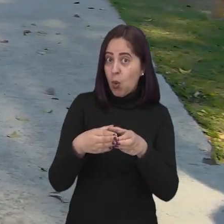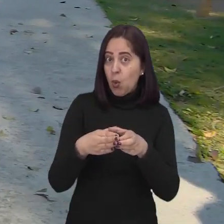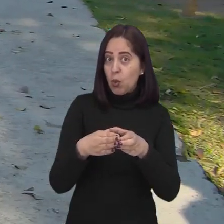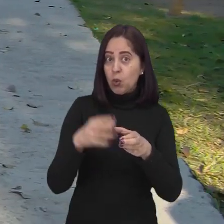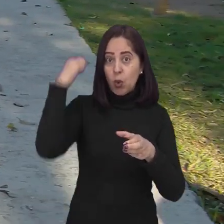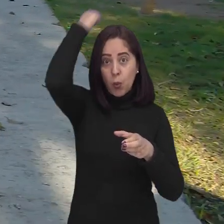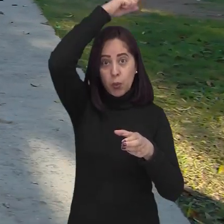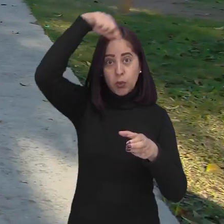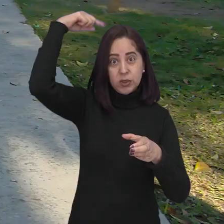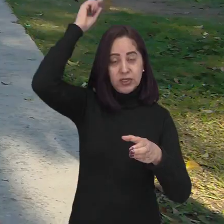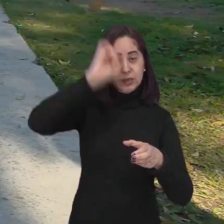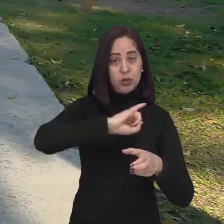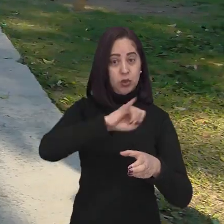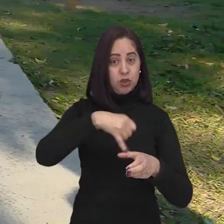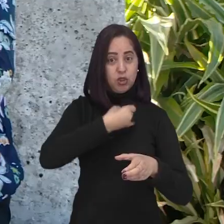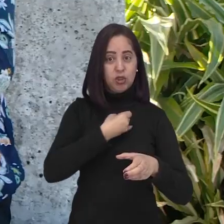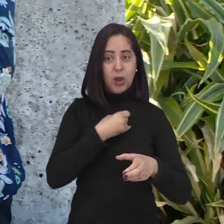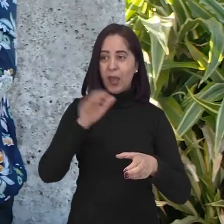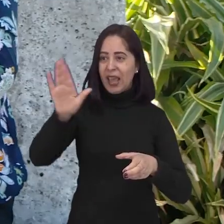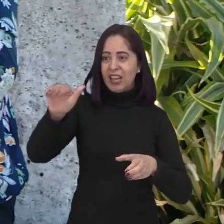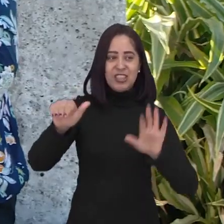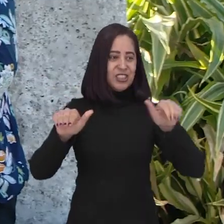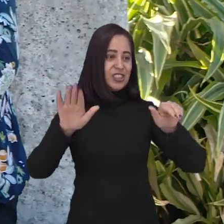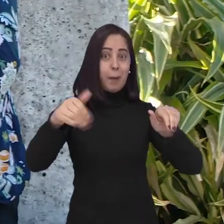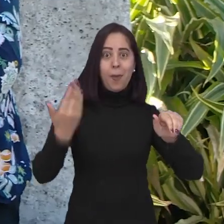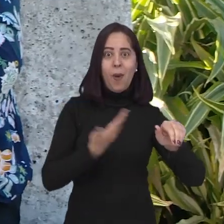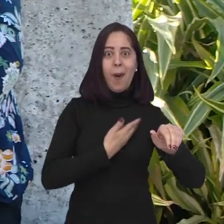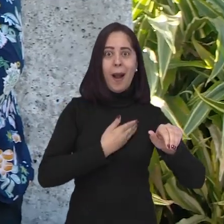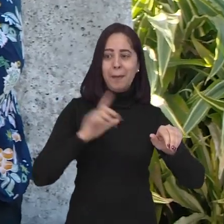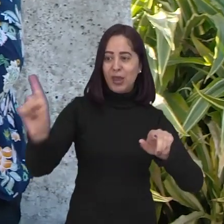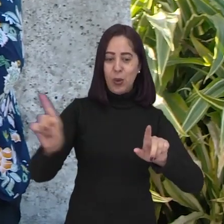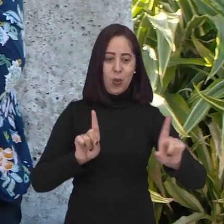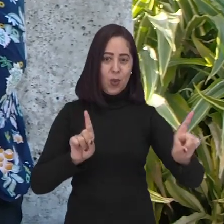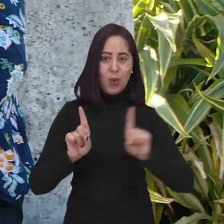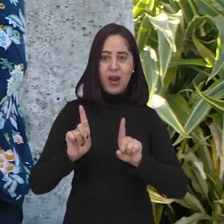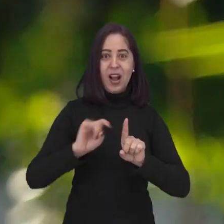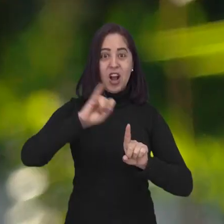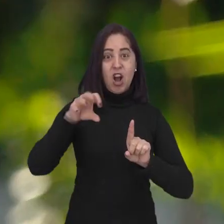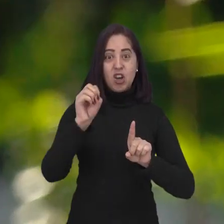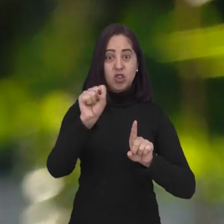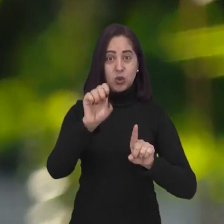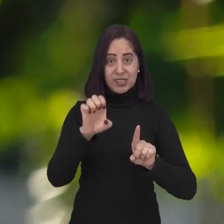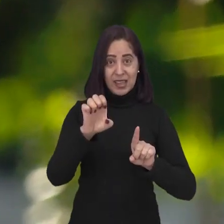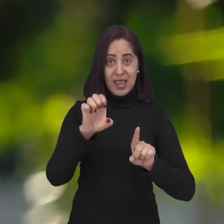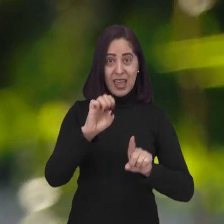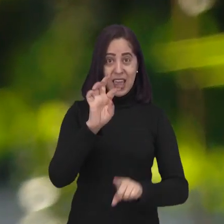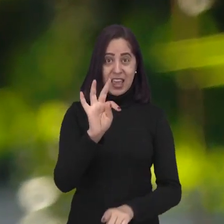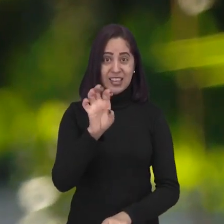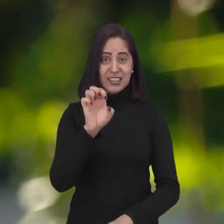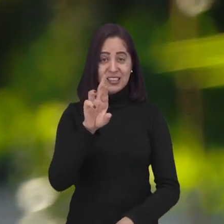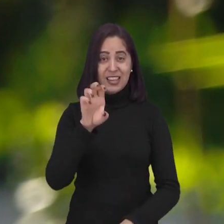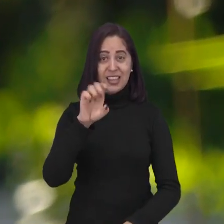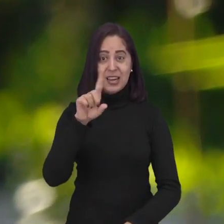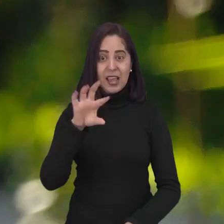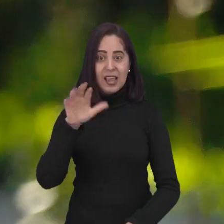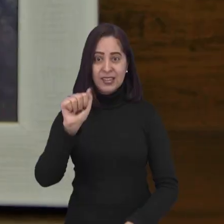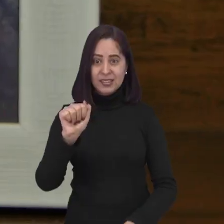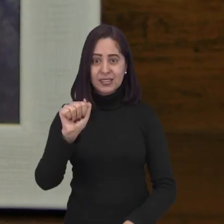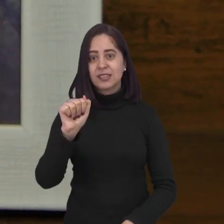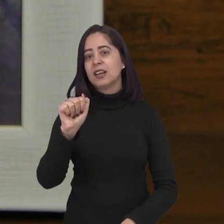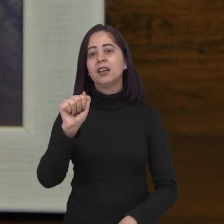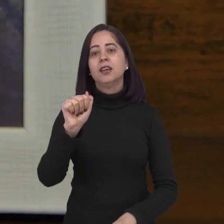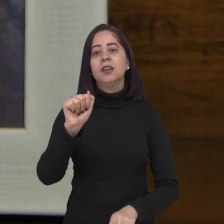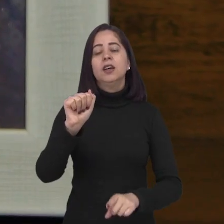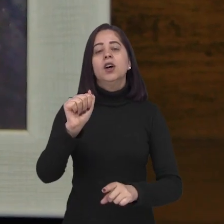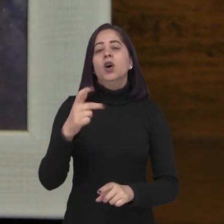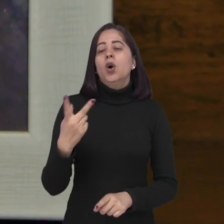o Wilson chamou alguns casais de amigos. Entre eles, o José Cláudio e a Tereza. A amizade e parceria foi tão forte que